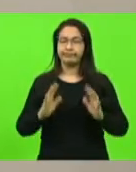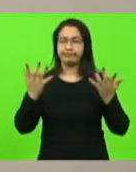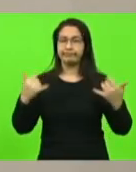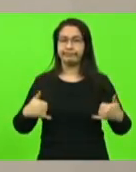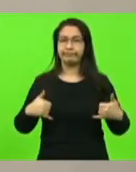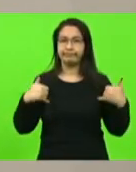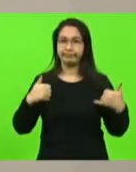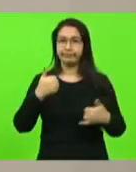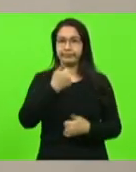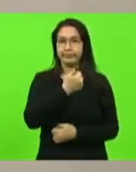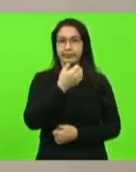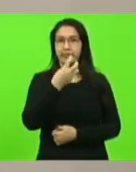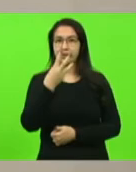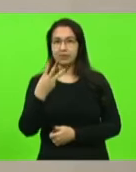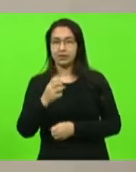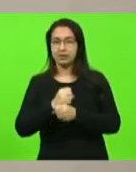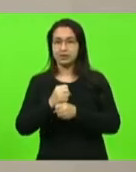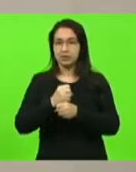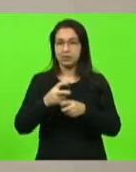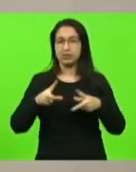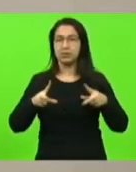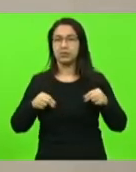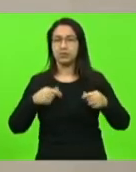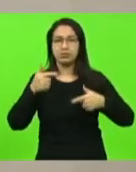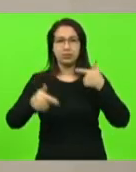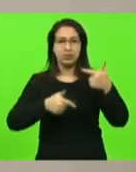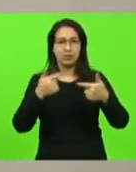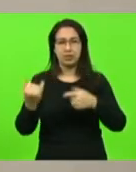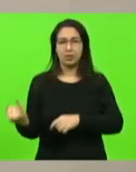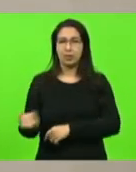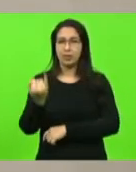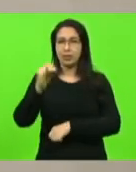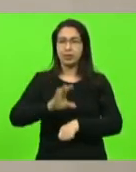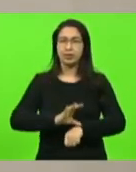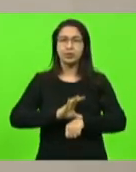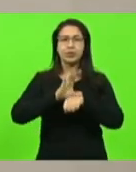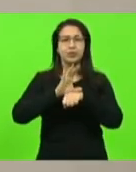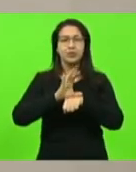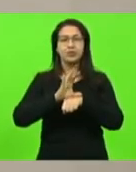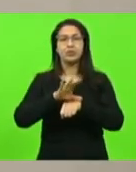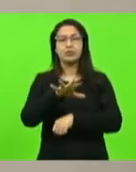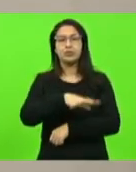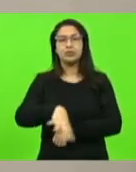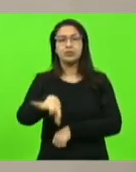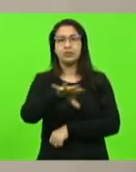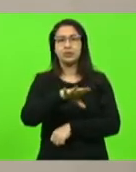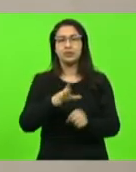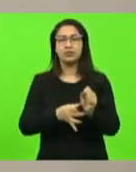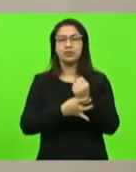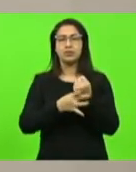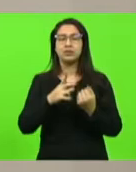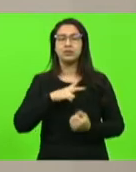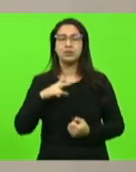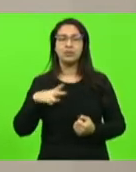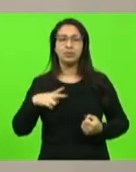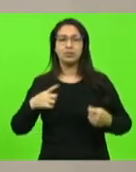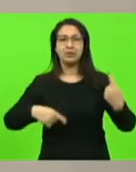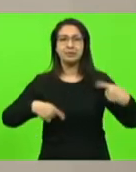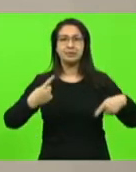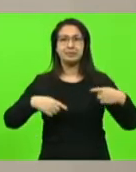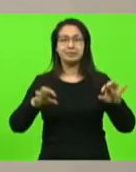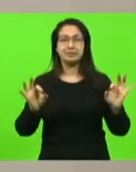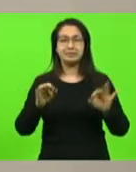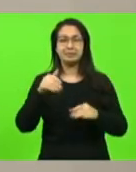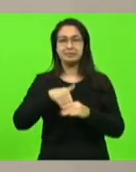reconhecendo o seu relevante trabalho para os Conselhos Comunitários de Segurança Pública. Em discussão. Não havendo quem queira